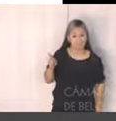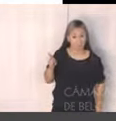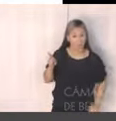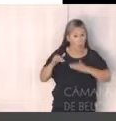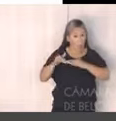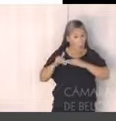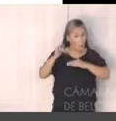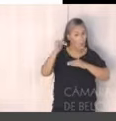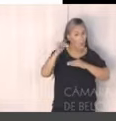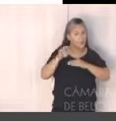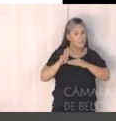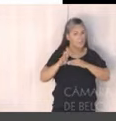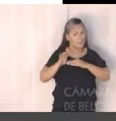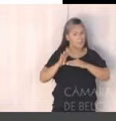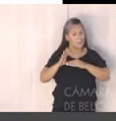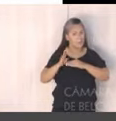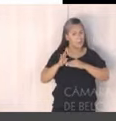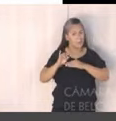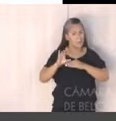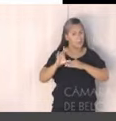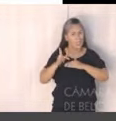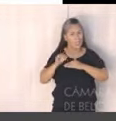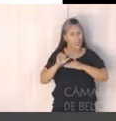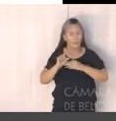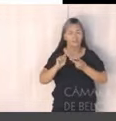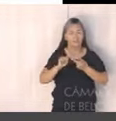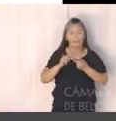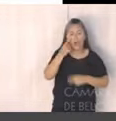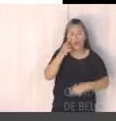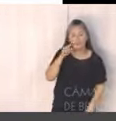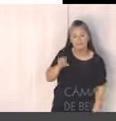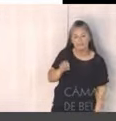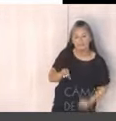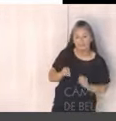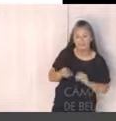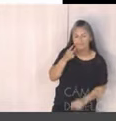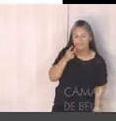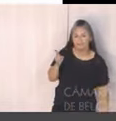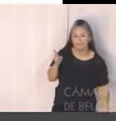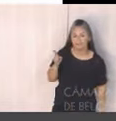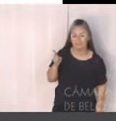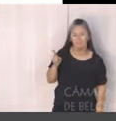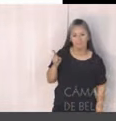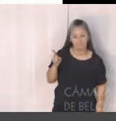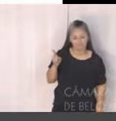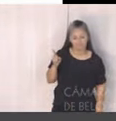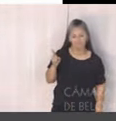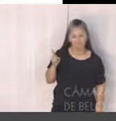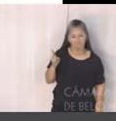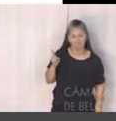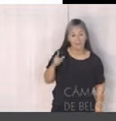R 5.000.000.000.000. Educação, um pouco mais de R 2.600.000.000.000, previdência social,